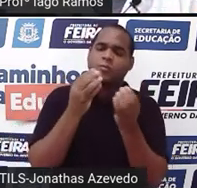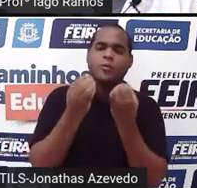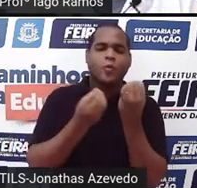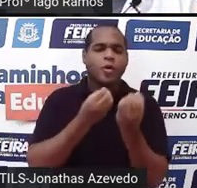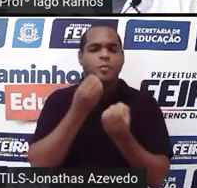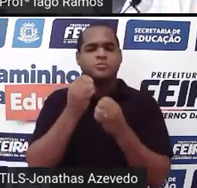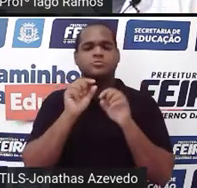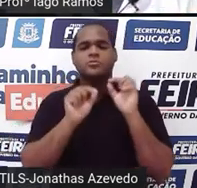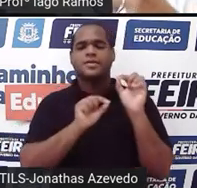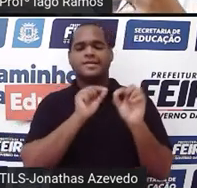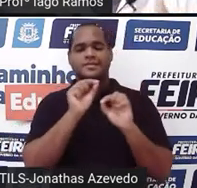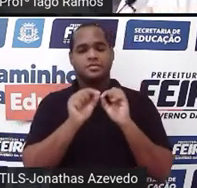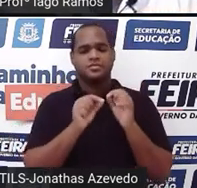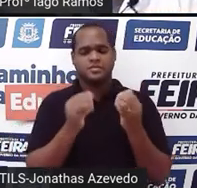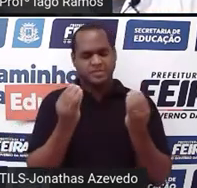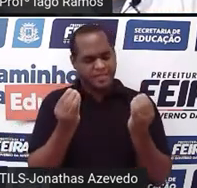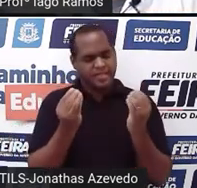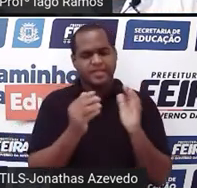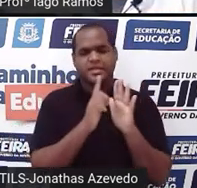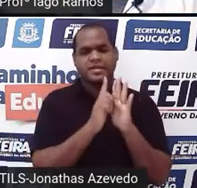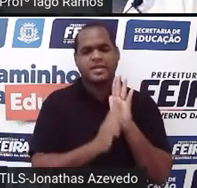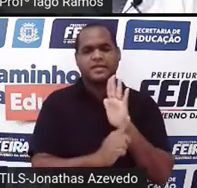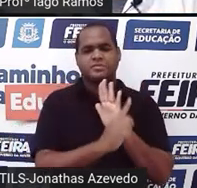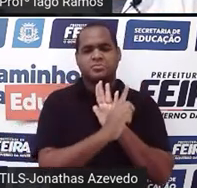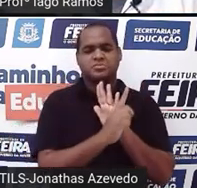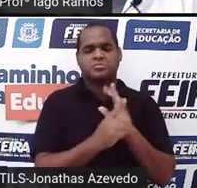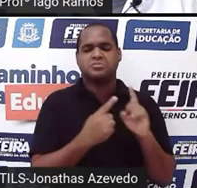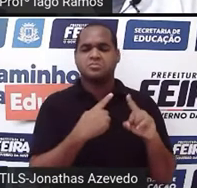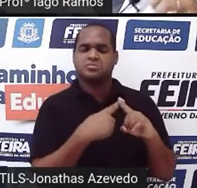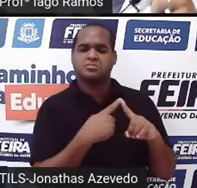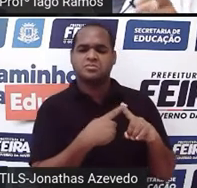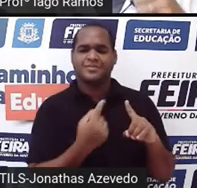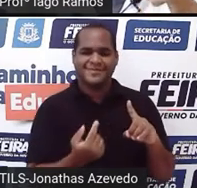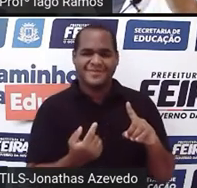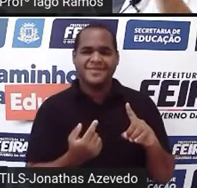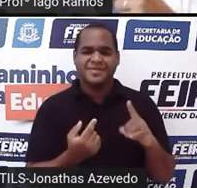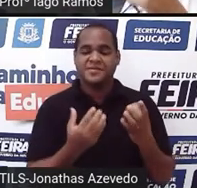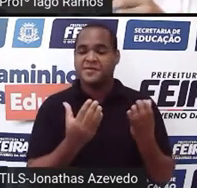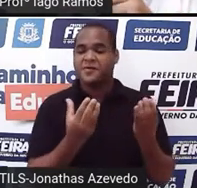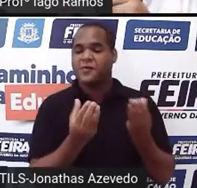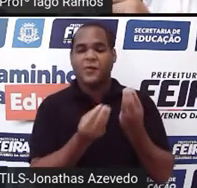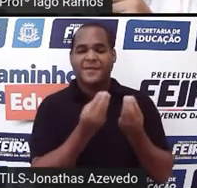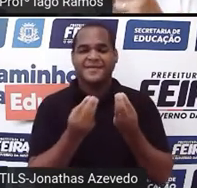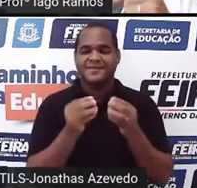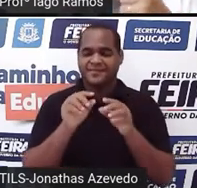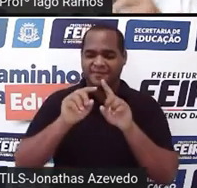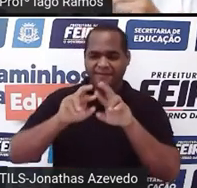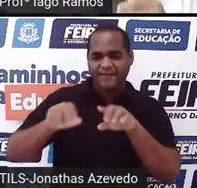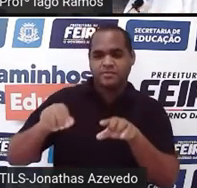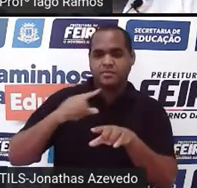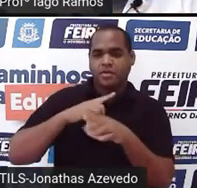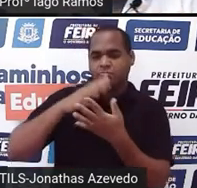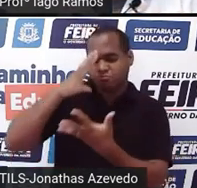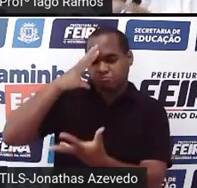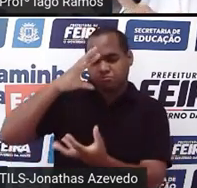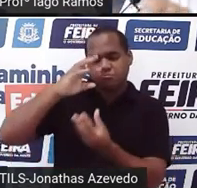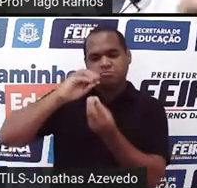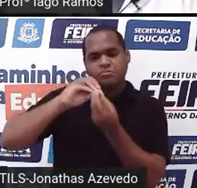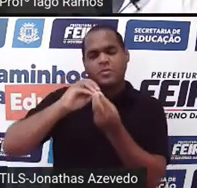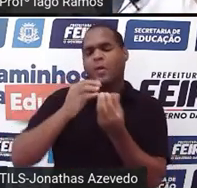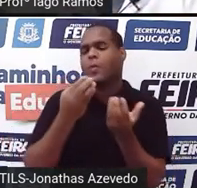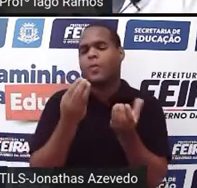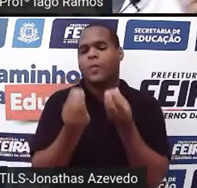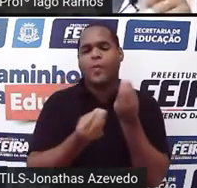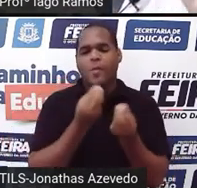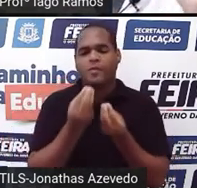né? Para que que serve um gráfico, né? E como acontece esse negócio de compreender uma